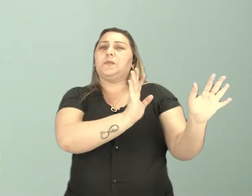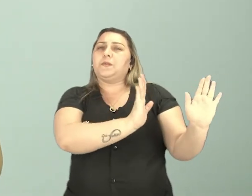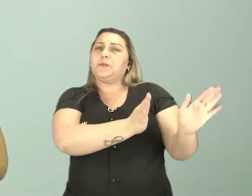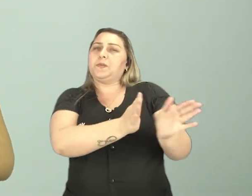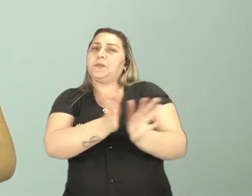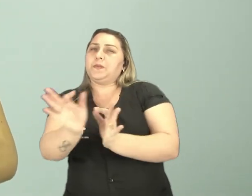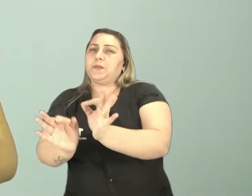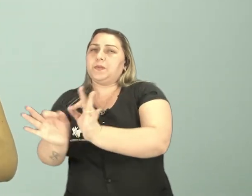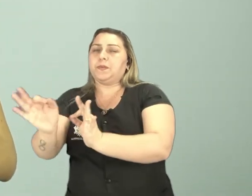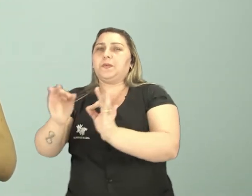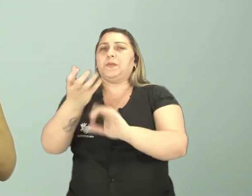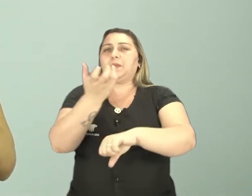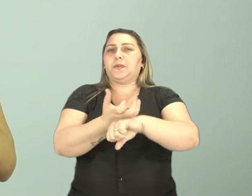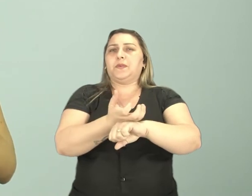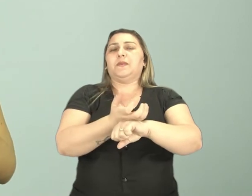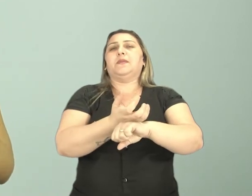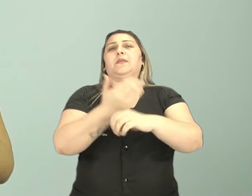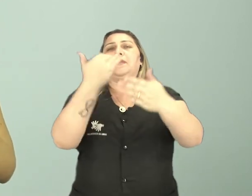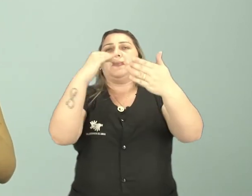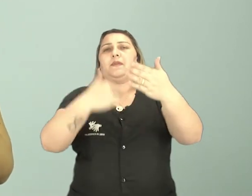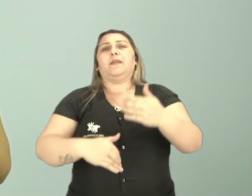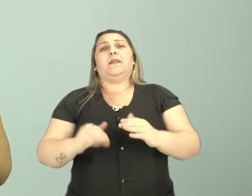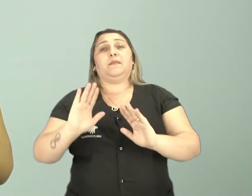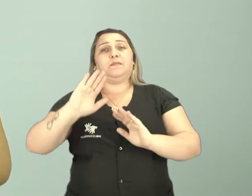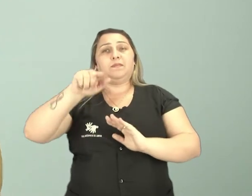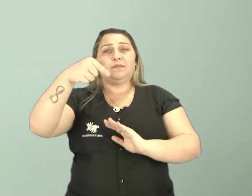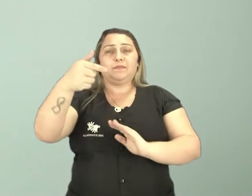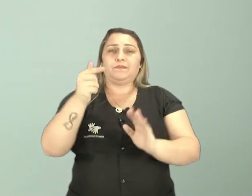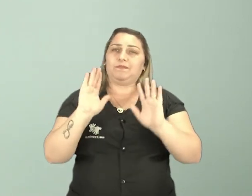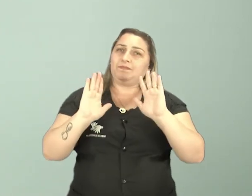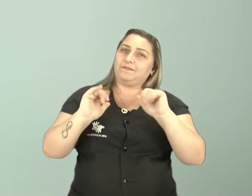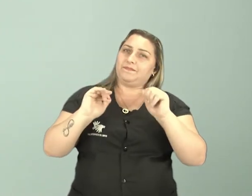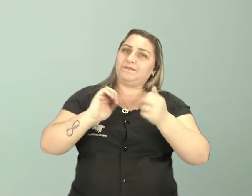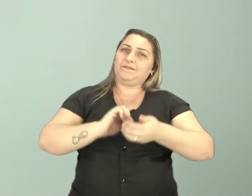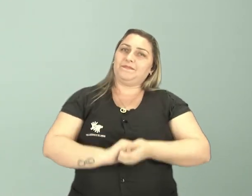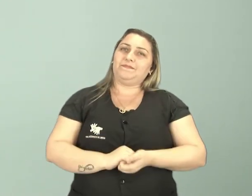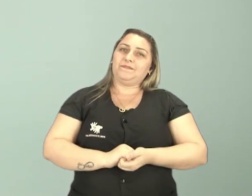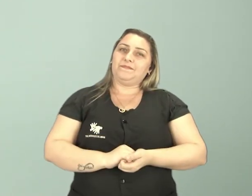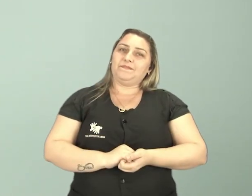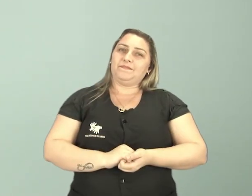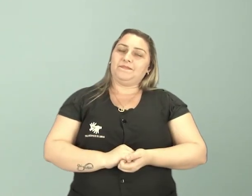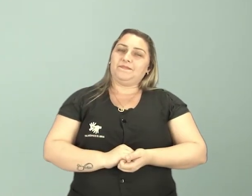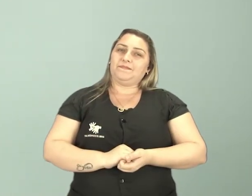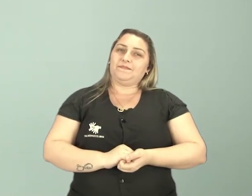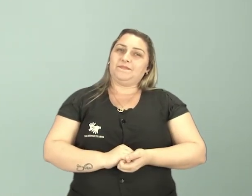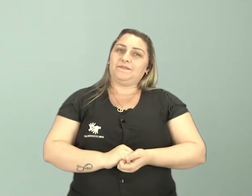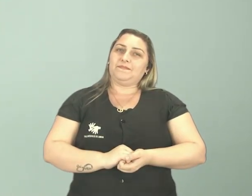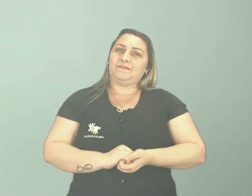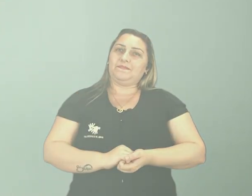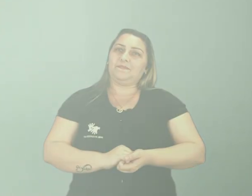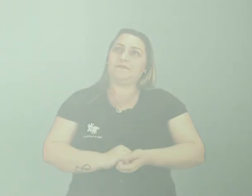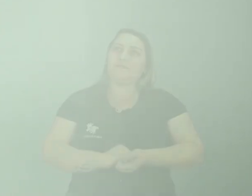e lá você vai encontrar as nossas aulas todas organizadas por série e disciplina. É isso. Até mais.